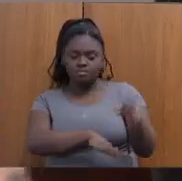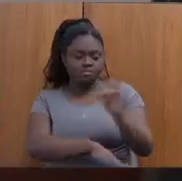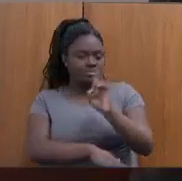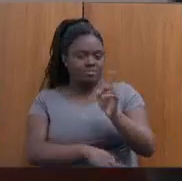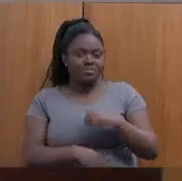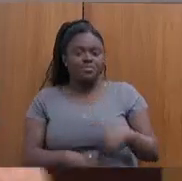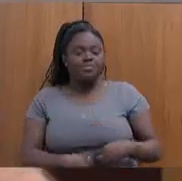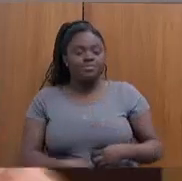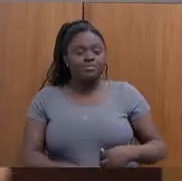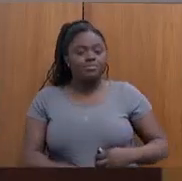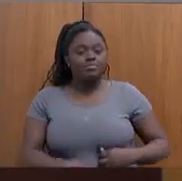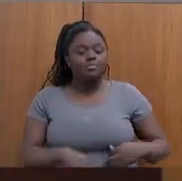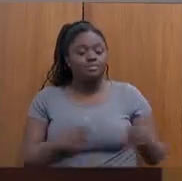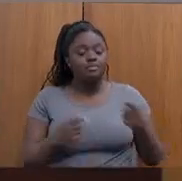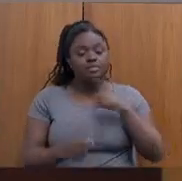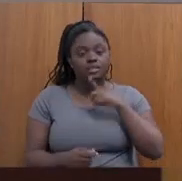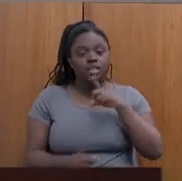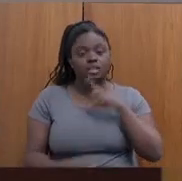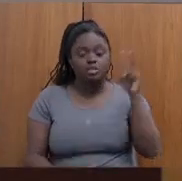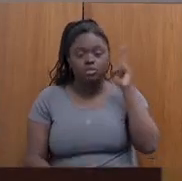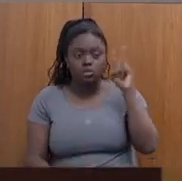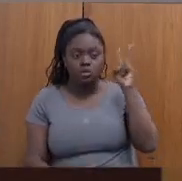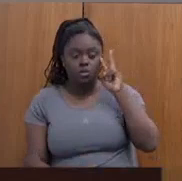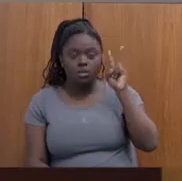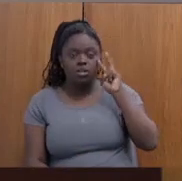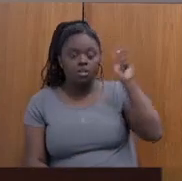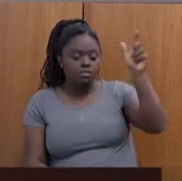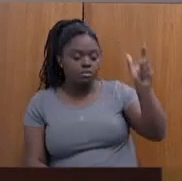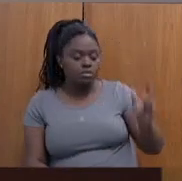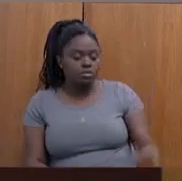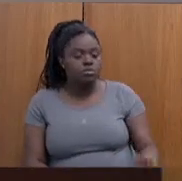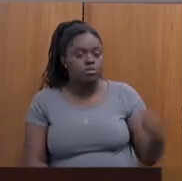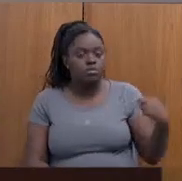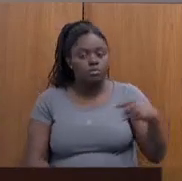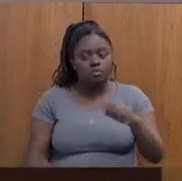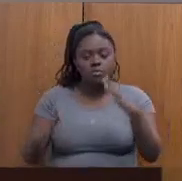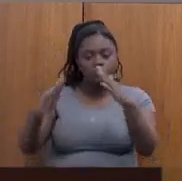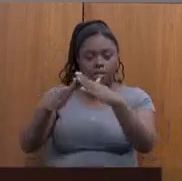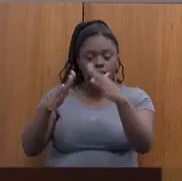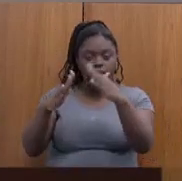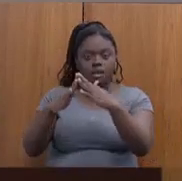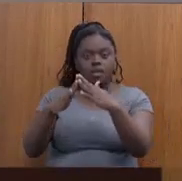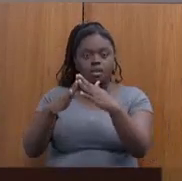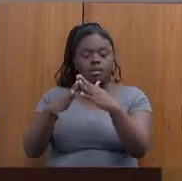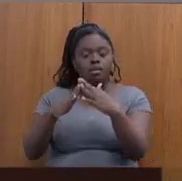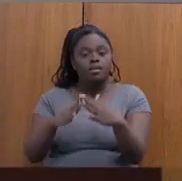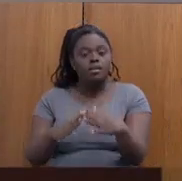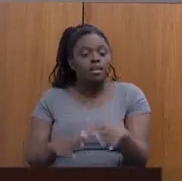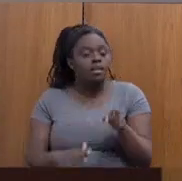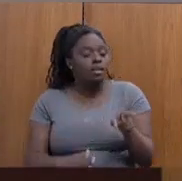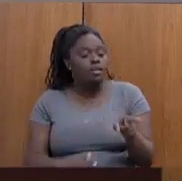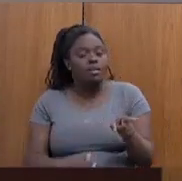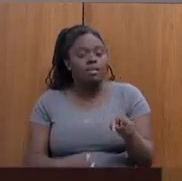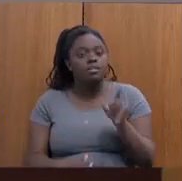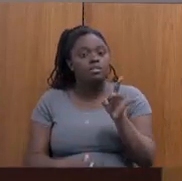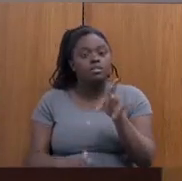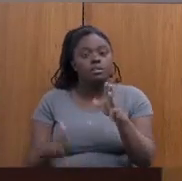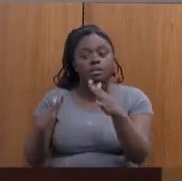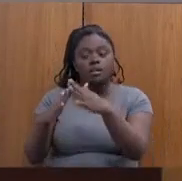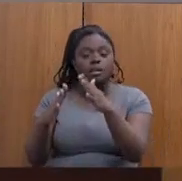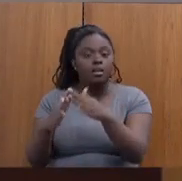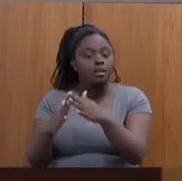-se ter acompanhado. Nós temos casos que o morador de rua foi para uma casa e ninguém, ele não saía mais de casa,